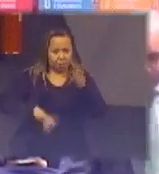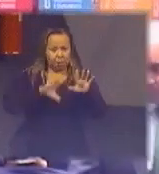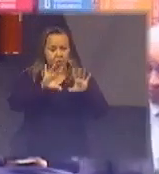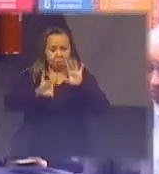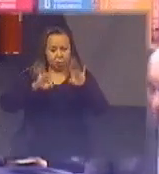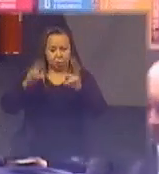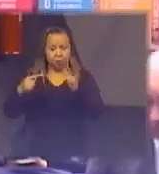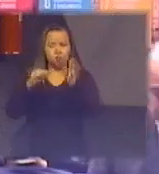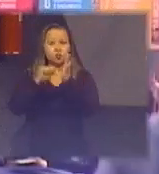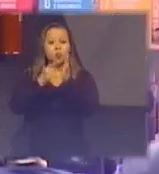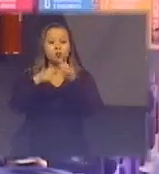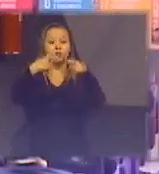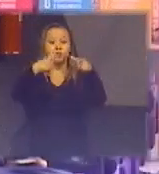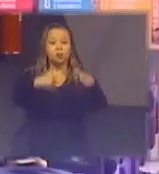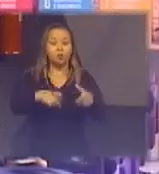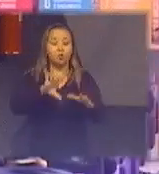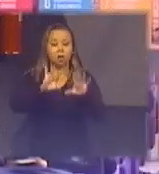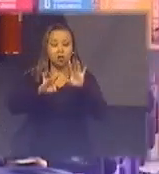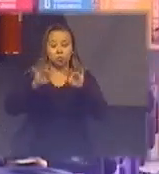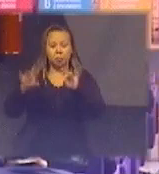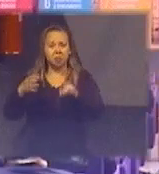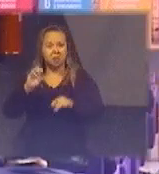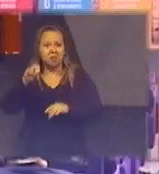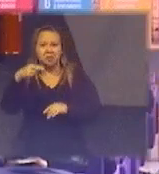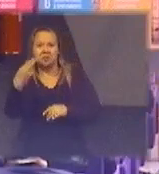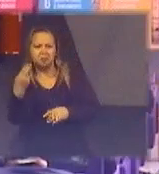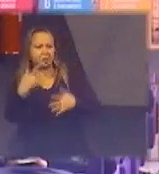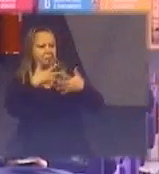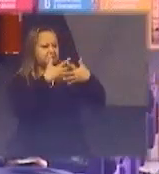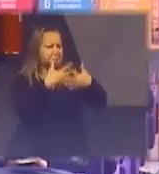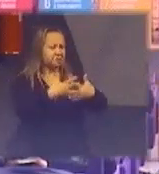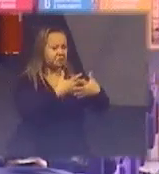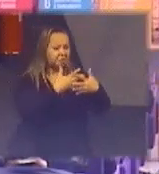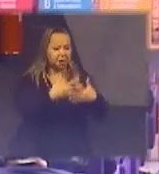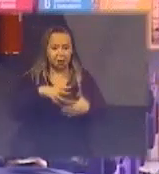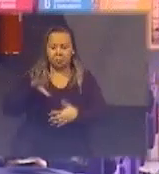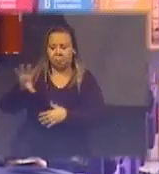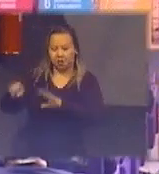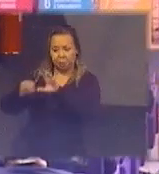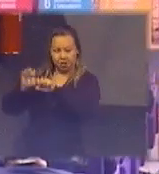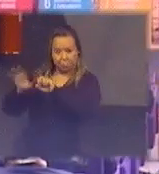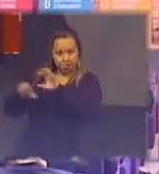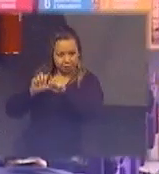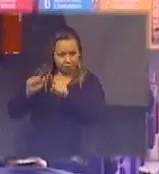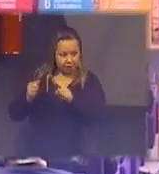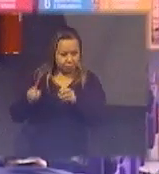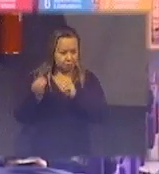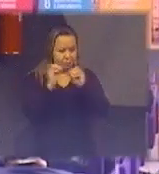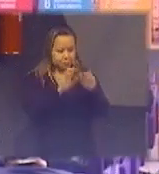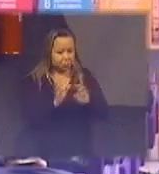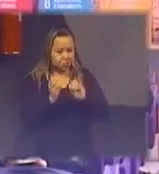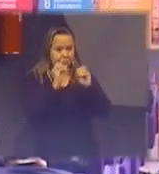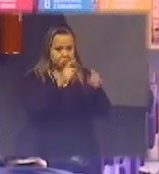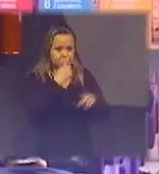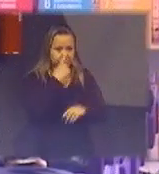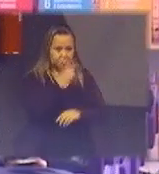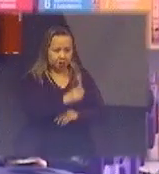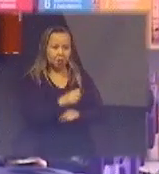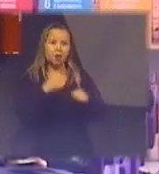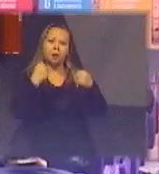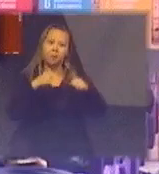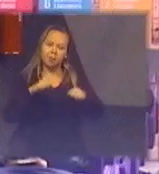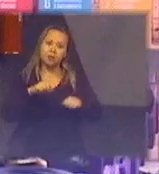de coleta o container o que quer que seja ele é dispensado de um licenciamento